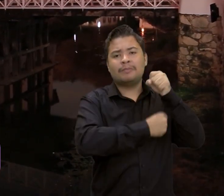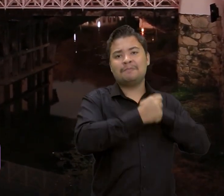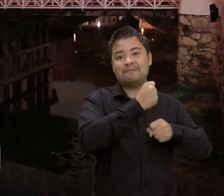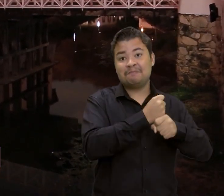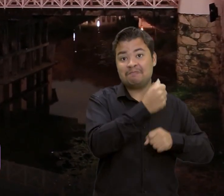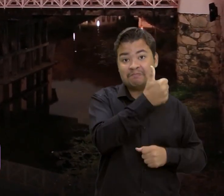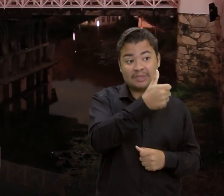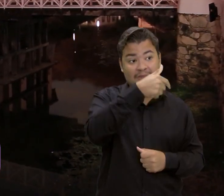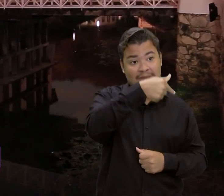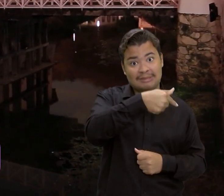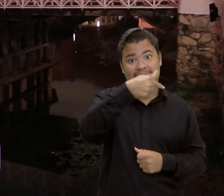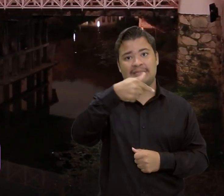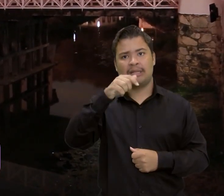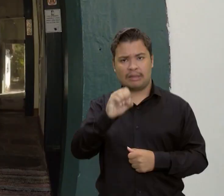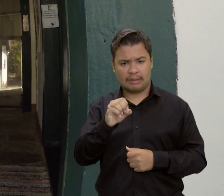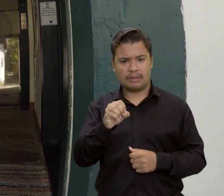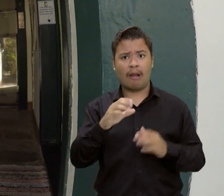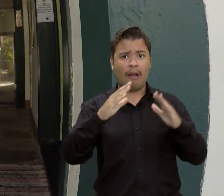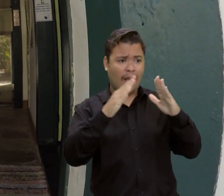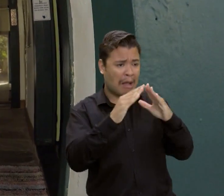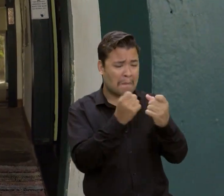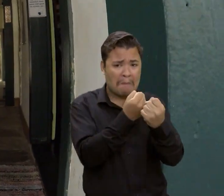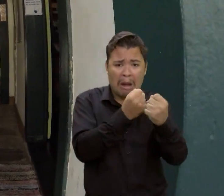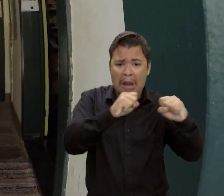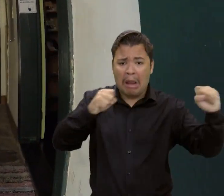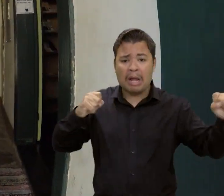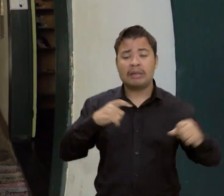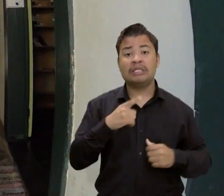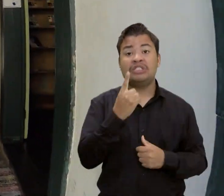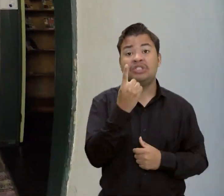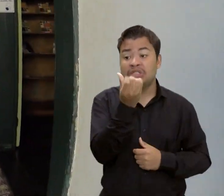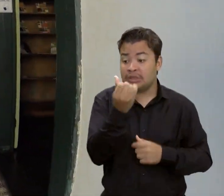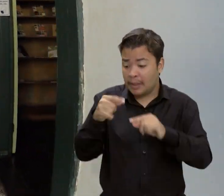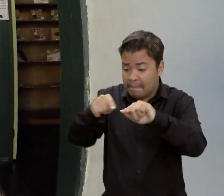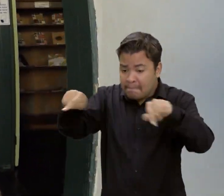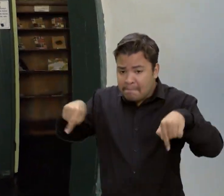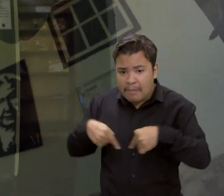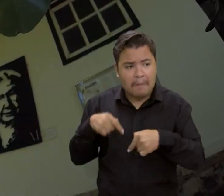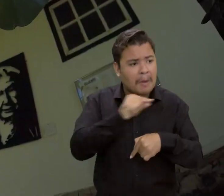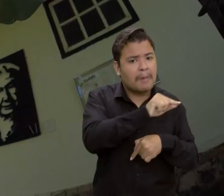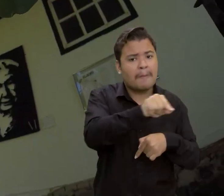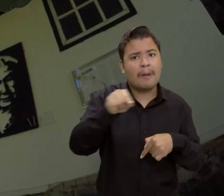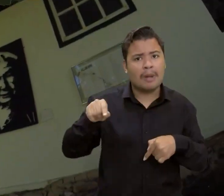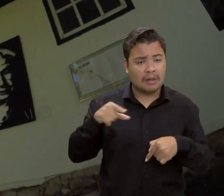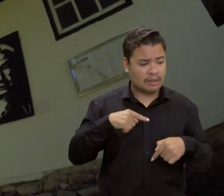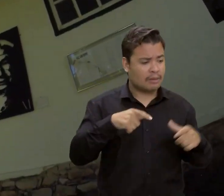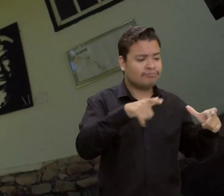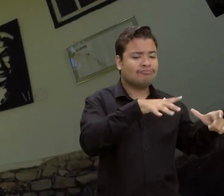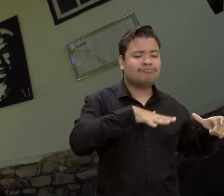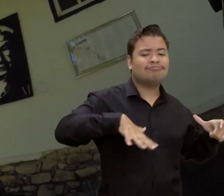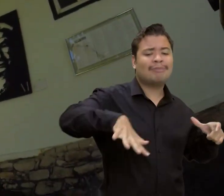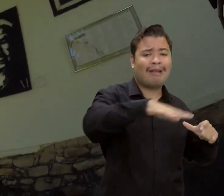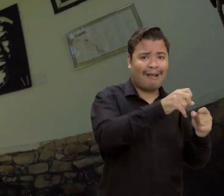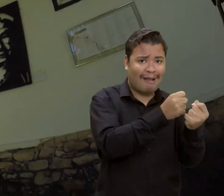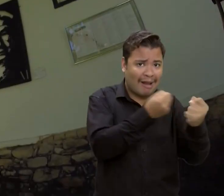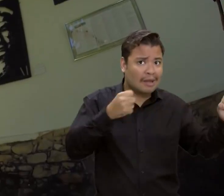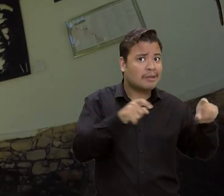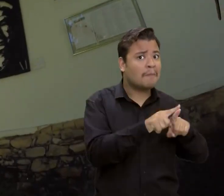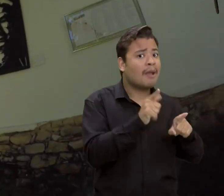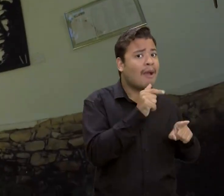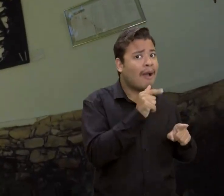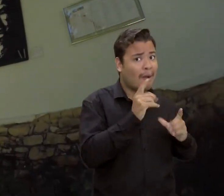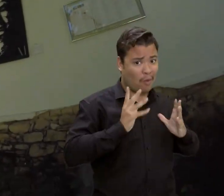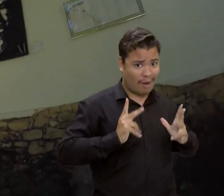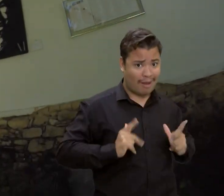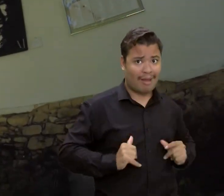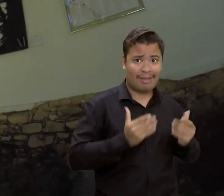1770. O lugar é amplo, tem 16 cômodos, quintal grande e uma bica d'água